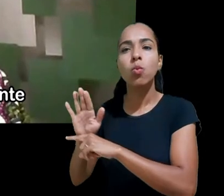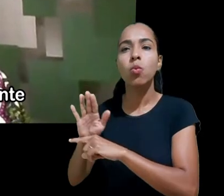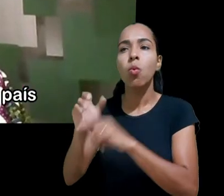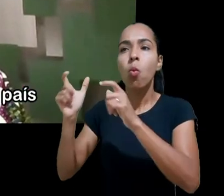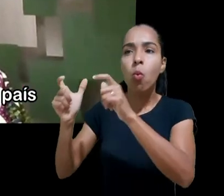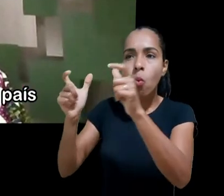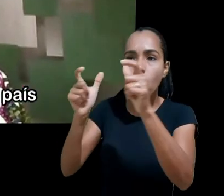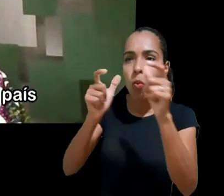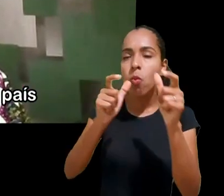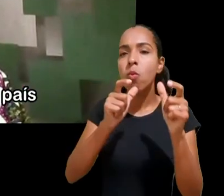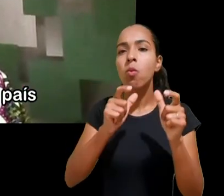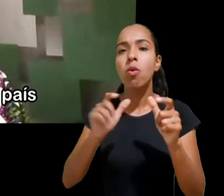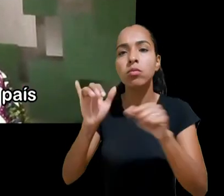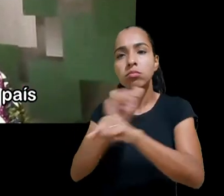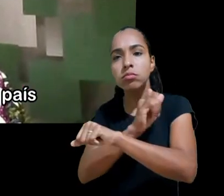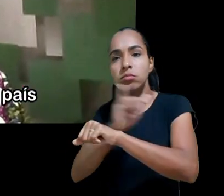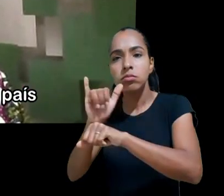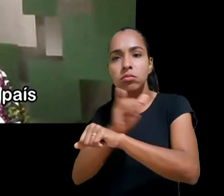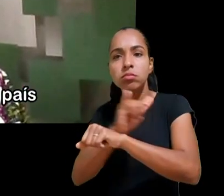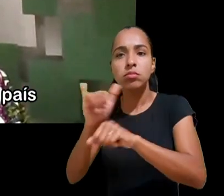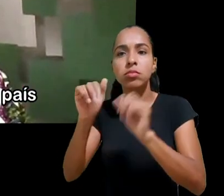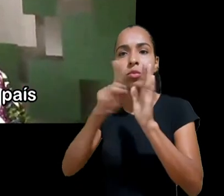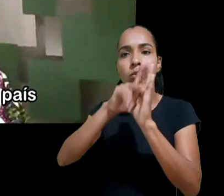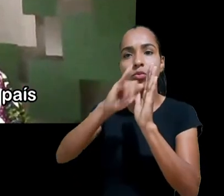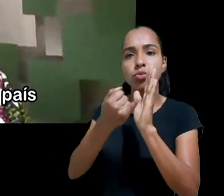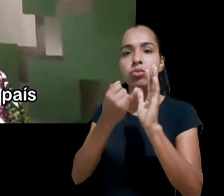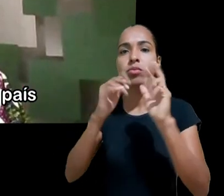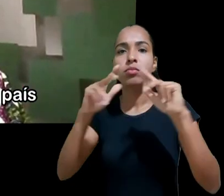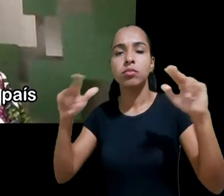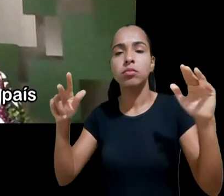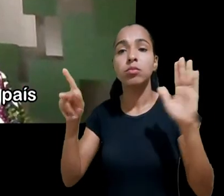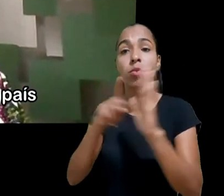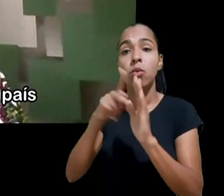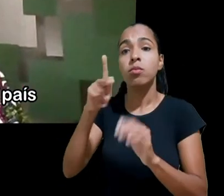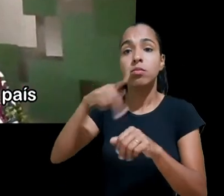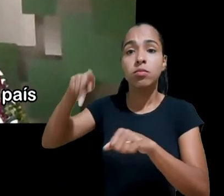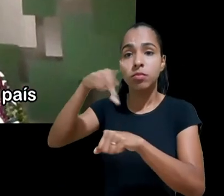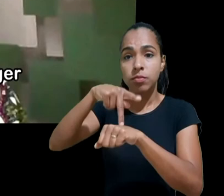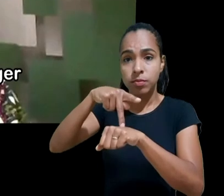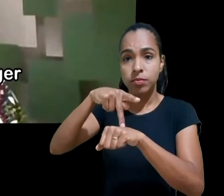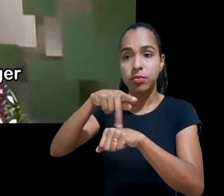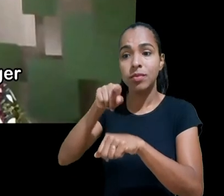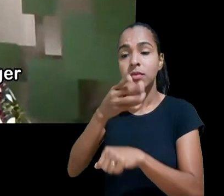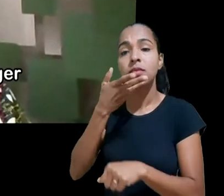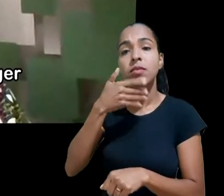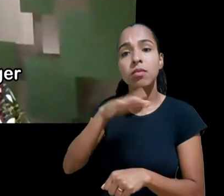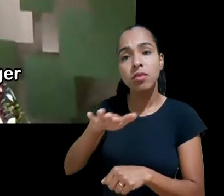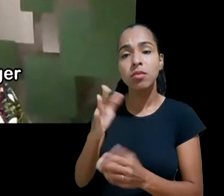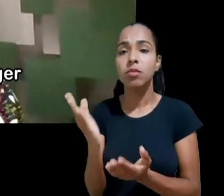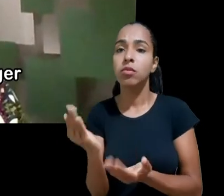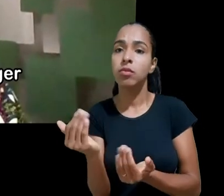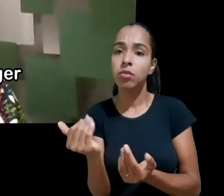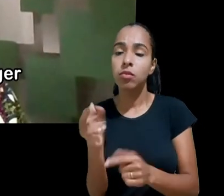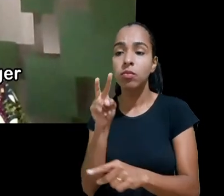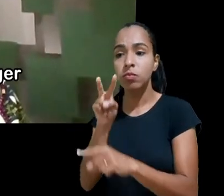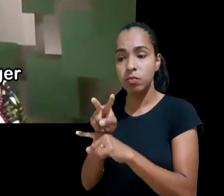para cada país com o objetivo de ajudar a proteger crianças e jovens em relação ao espaço digital